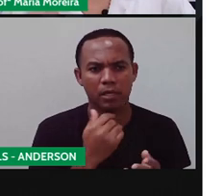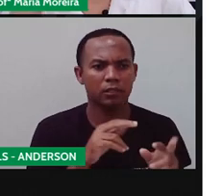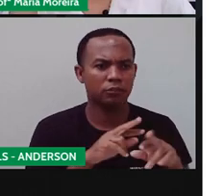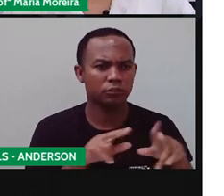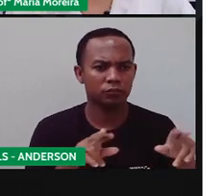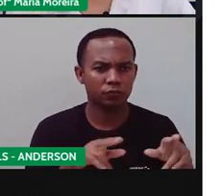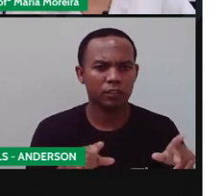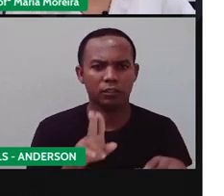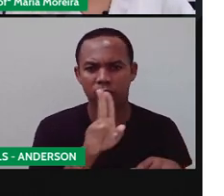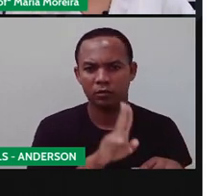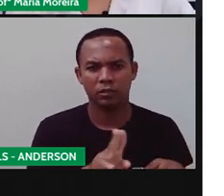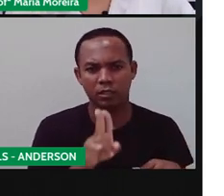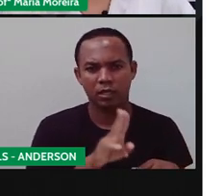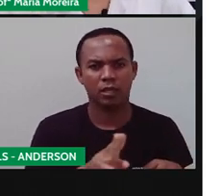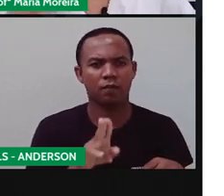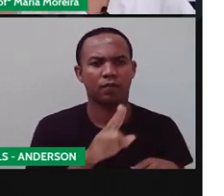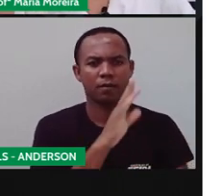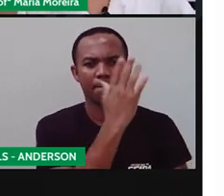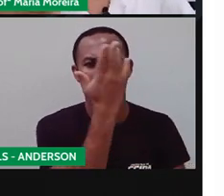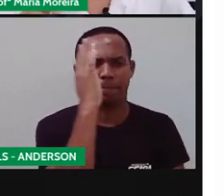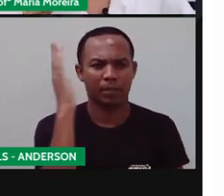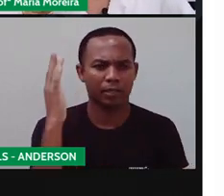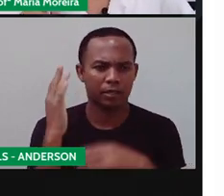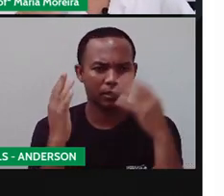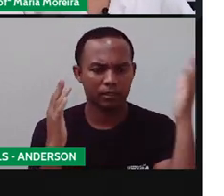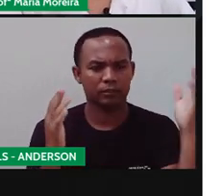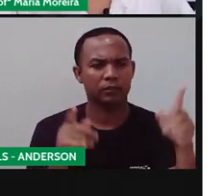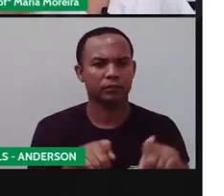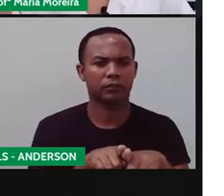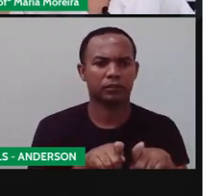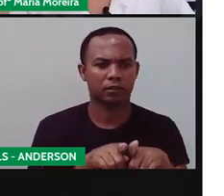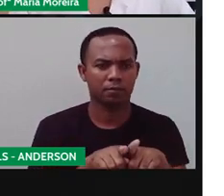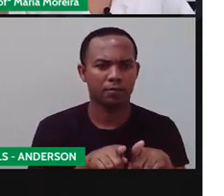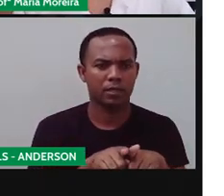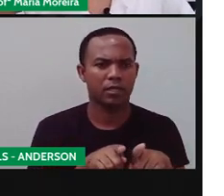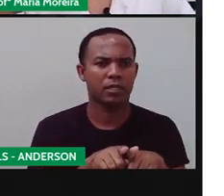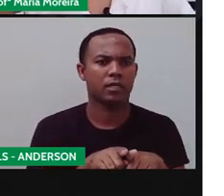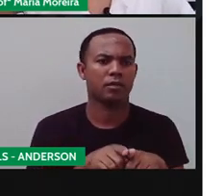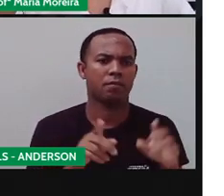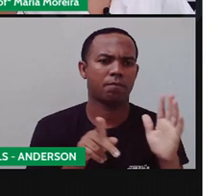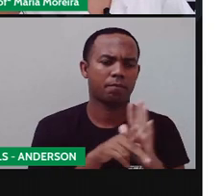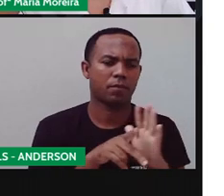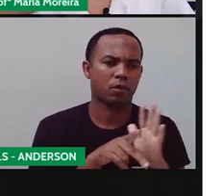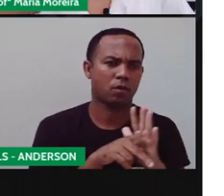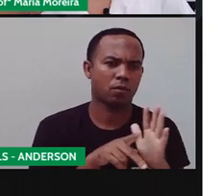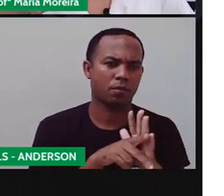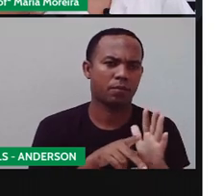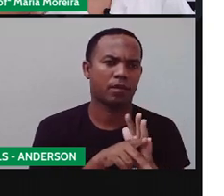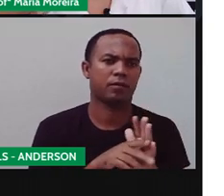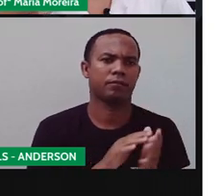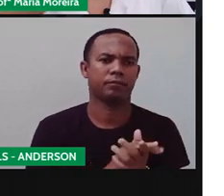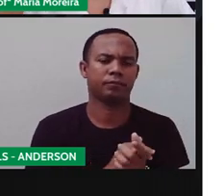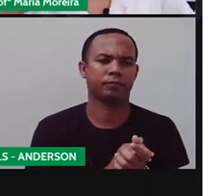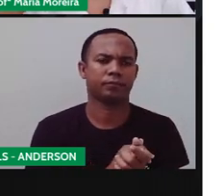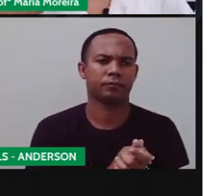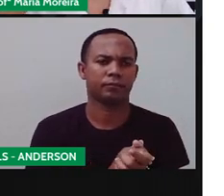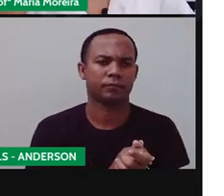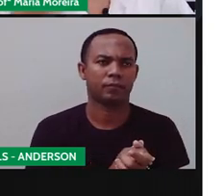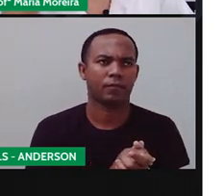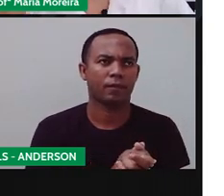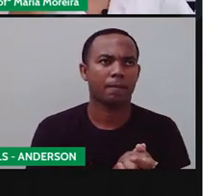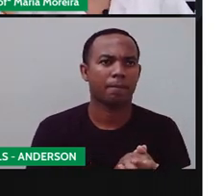né? De utilizar as plantas para alimentação, tem o quesito religioso e o quê? A questão do quê? A da